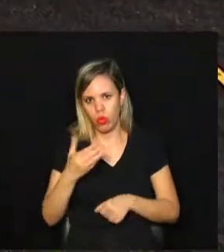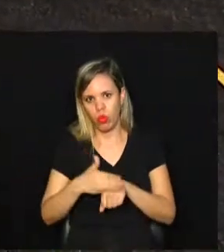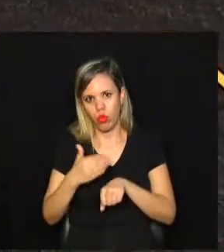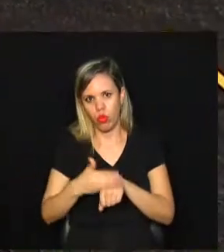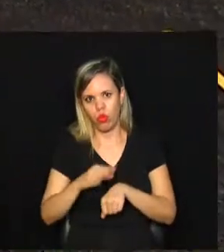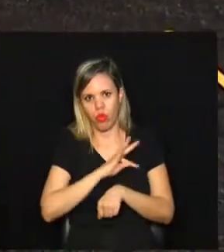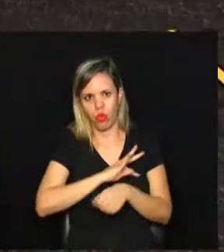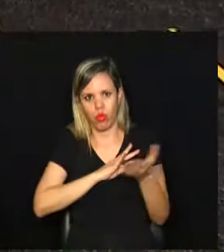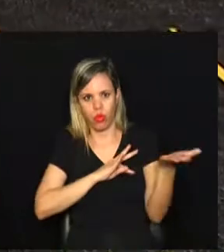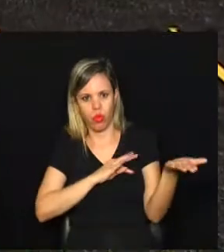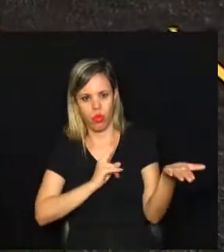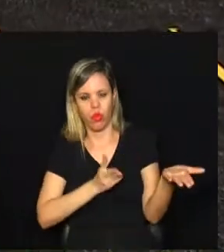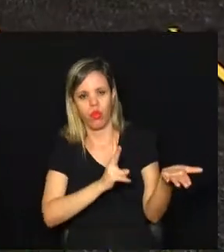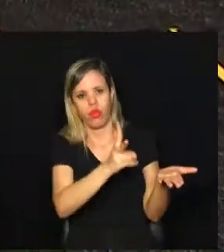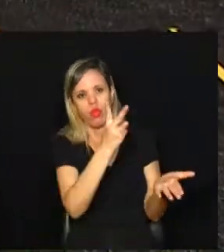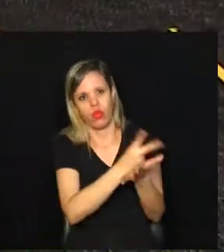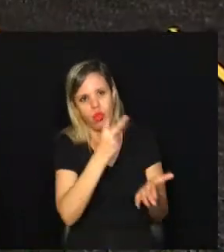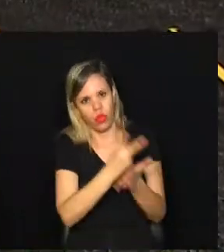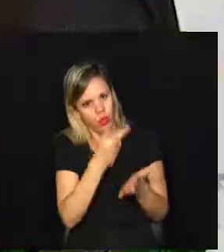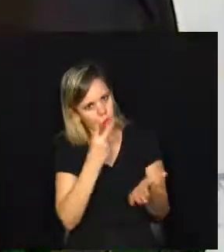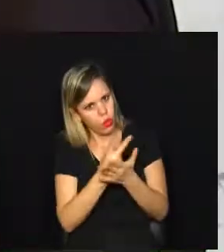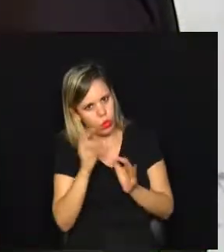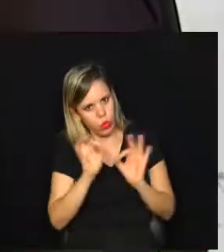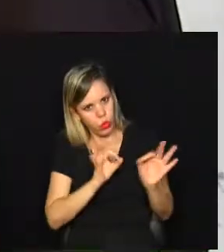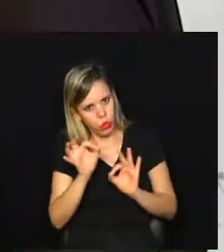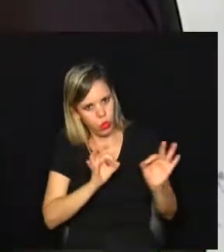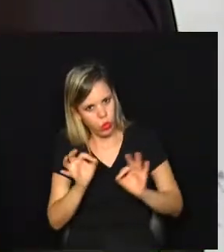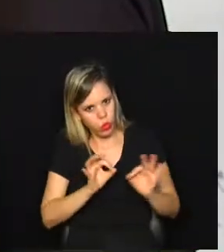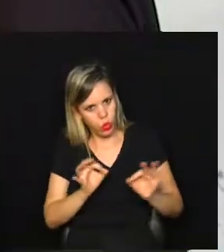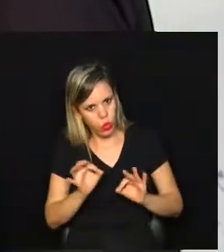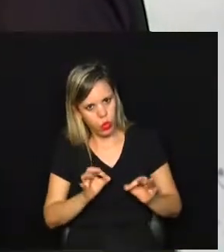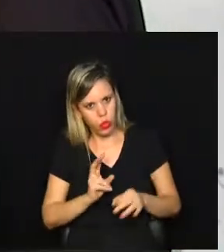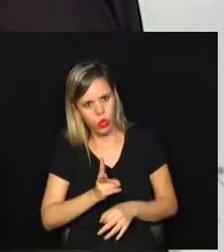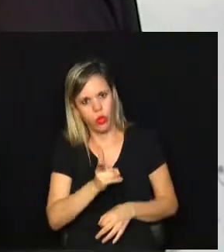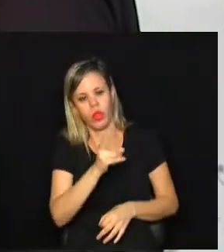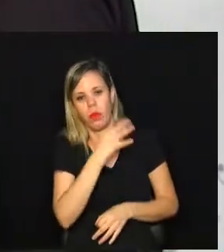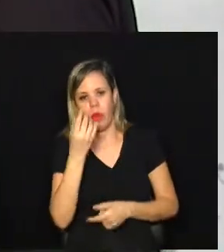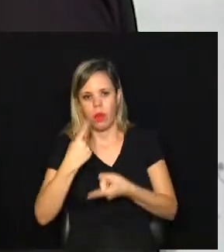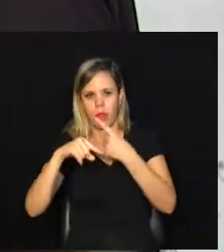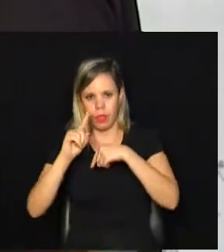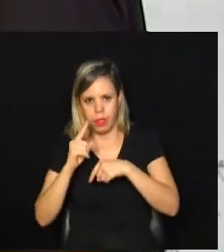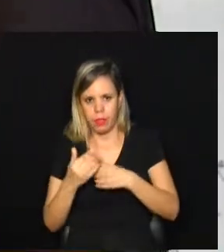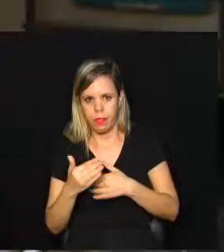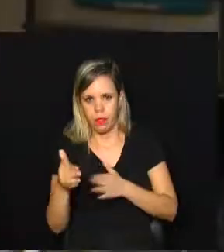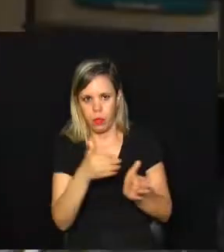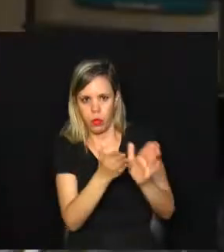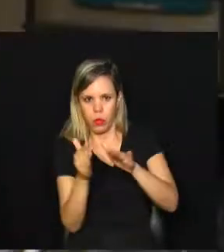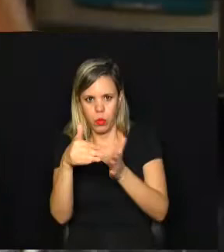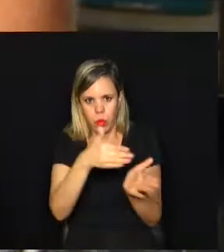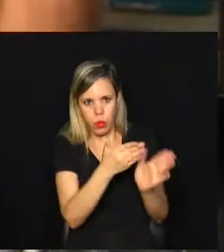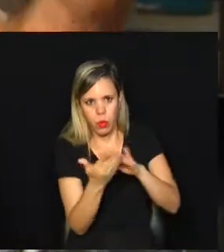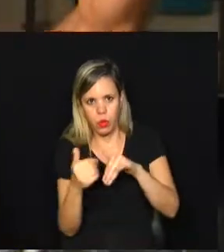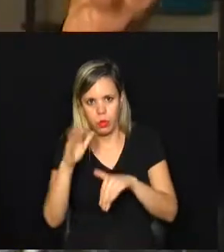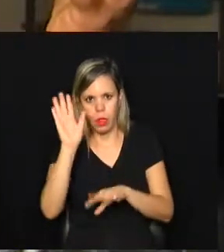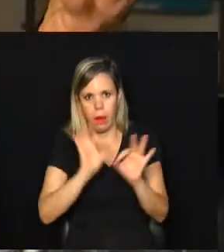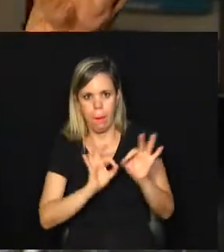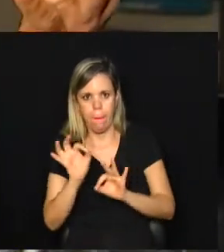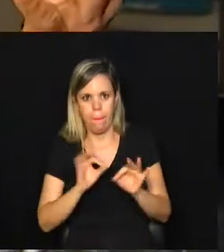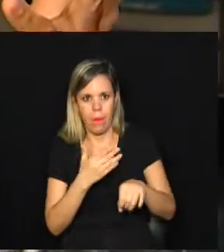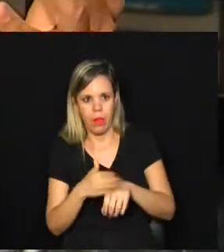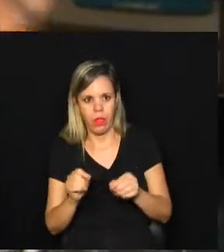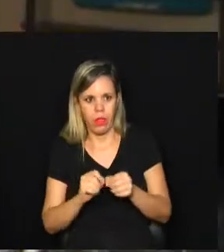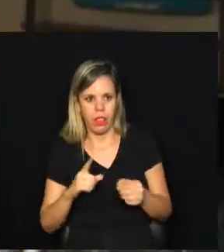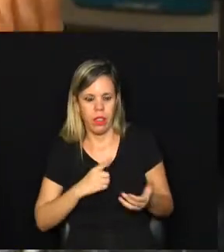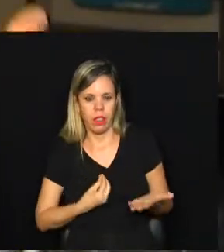do piloto, mantém a mesma pegada na preparação, para manter o bom desempenho nas pistas. Quanto mais preparado eu